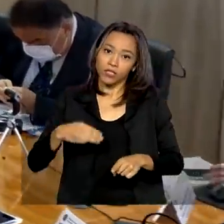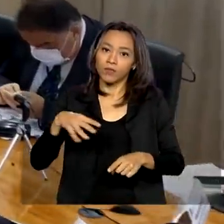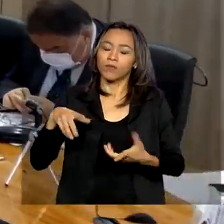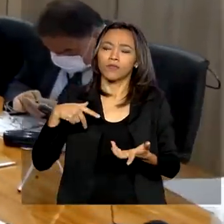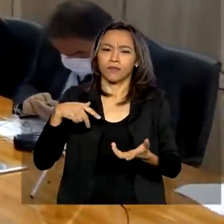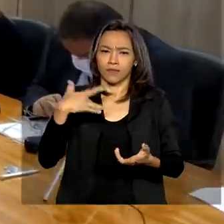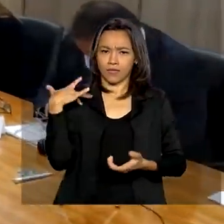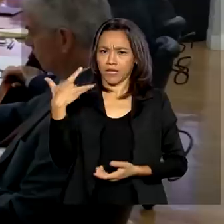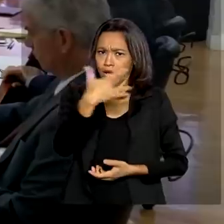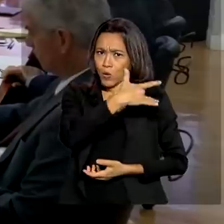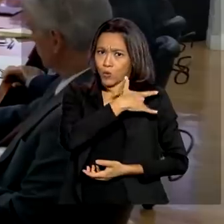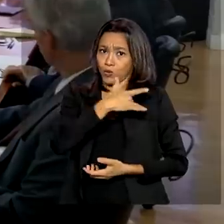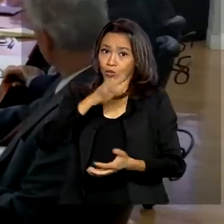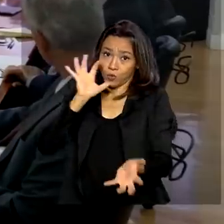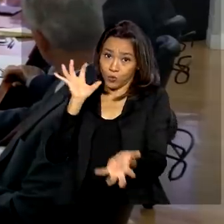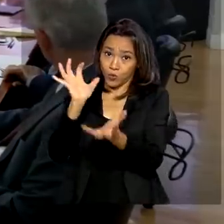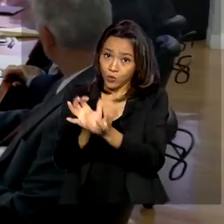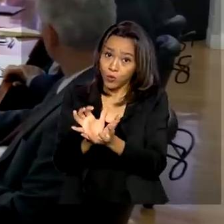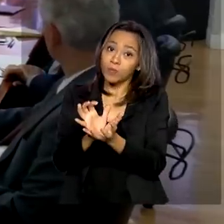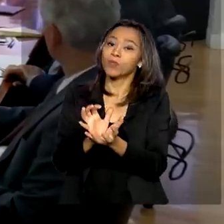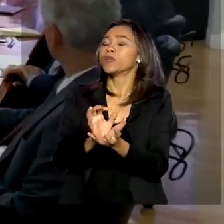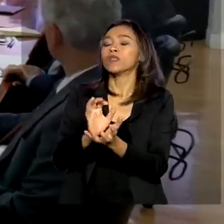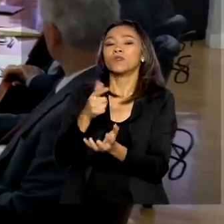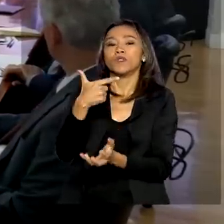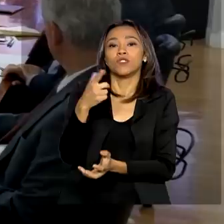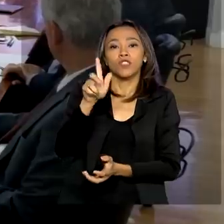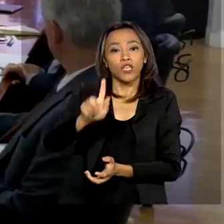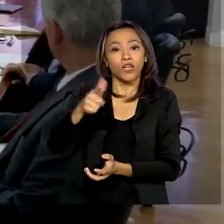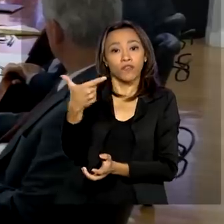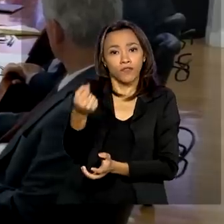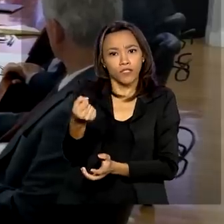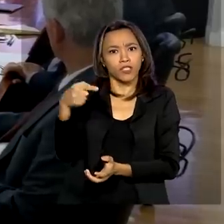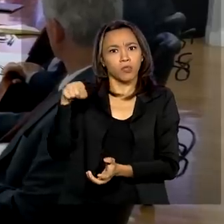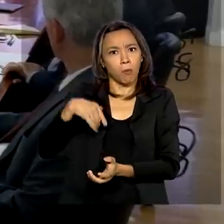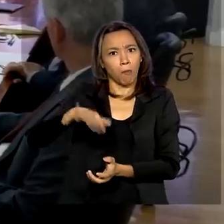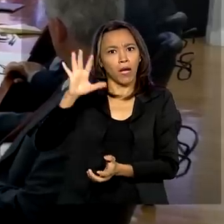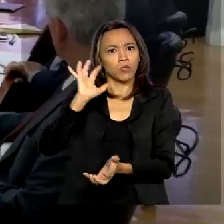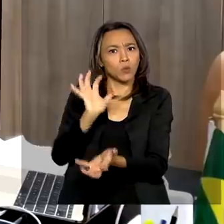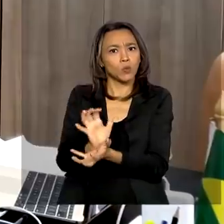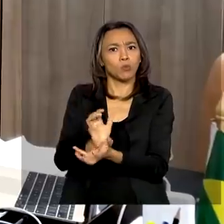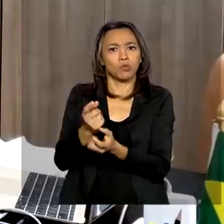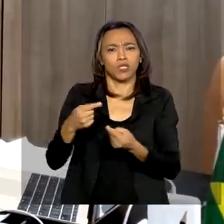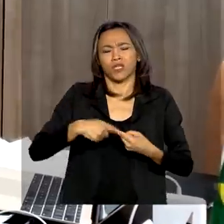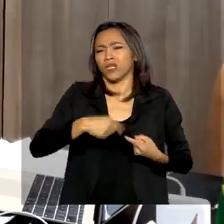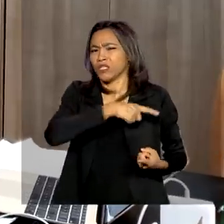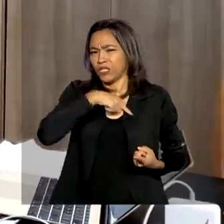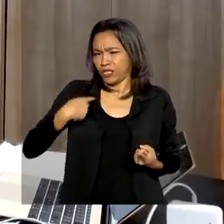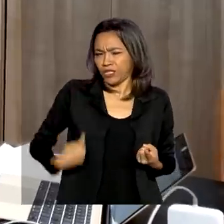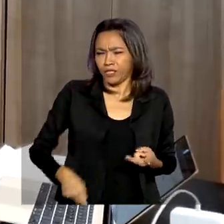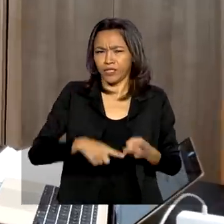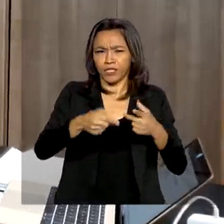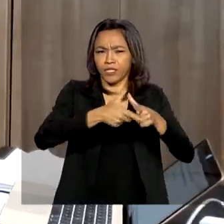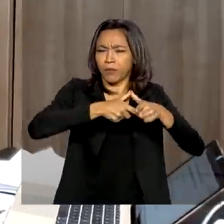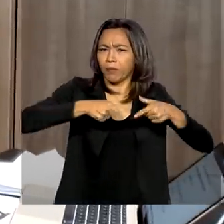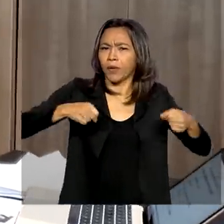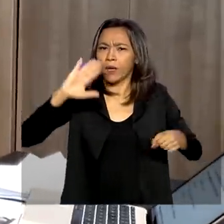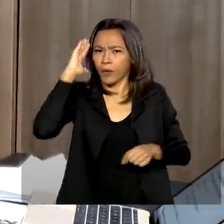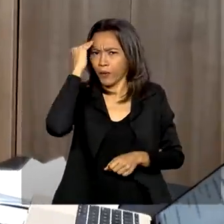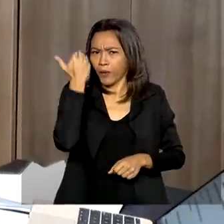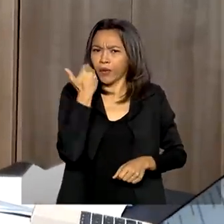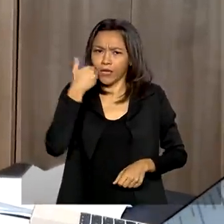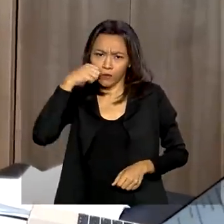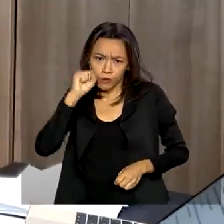compõem o G20. O grupo é formado pelas maiores economias do mundo, como China, Japão, Coreia do Sul,